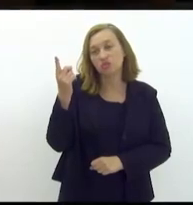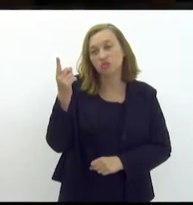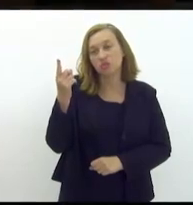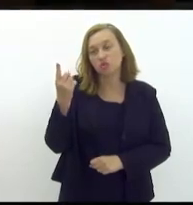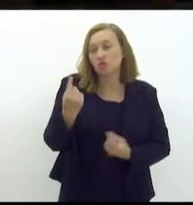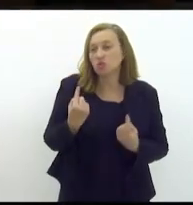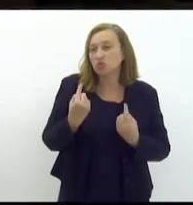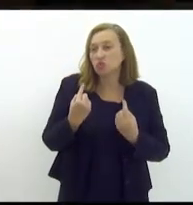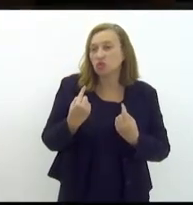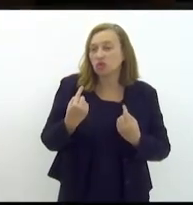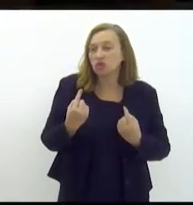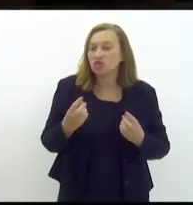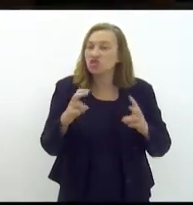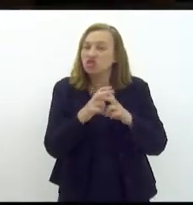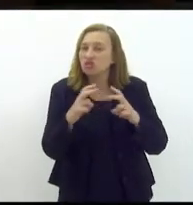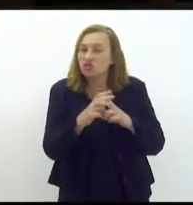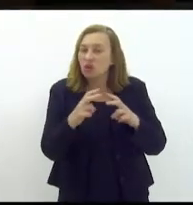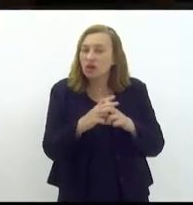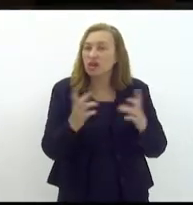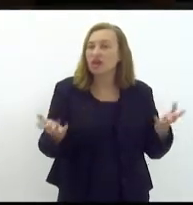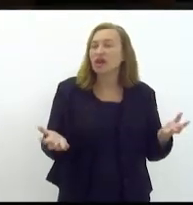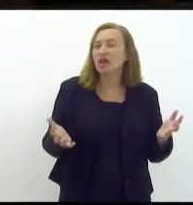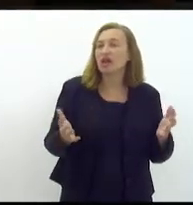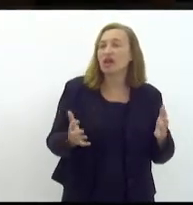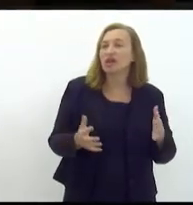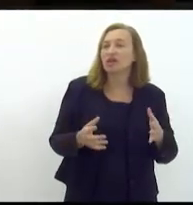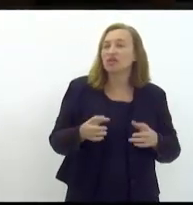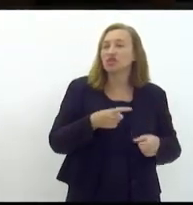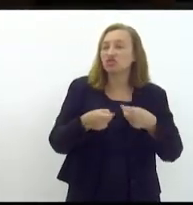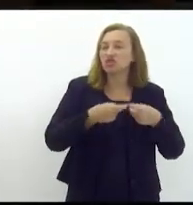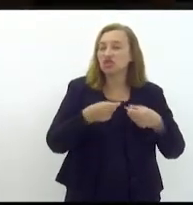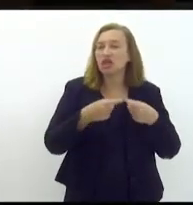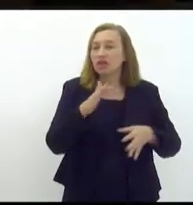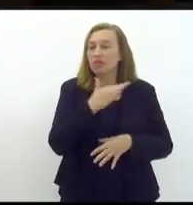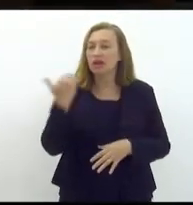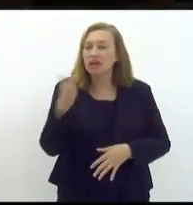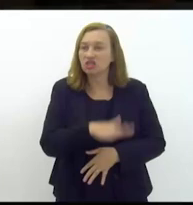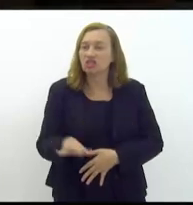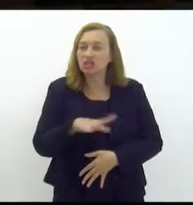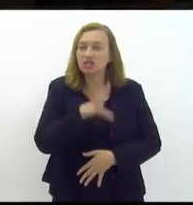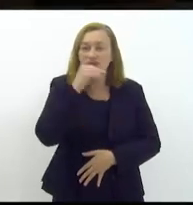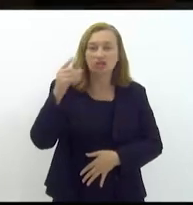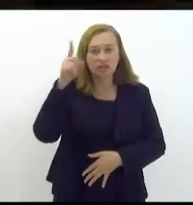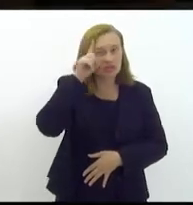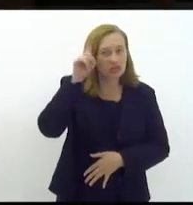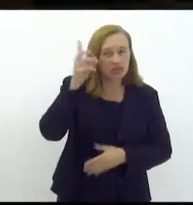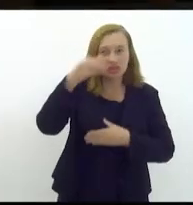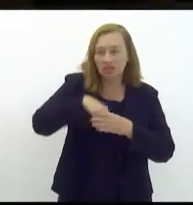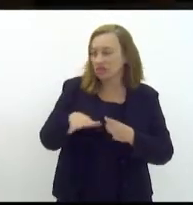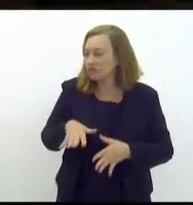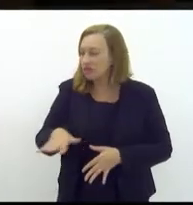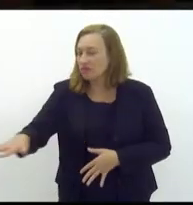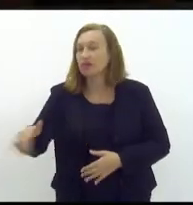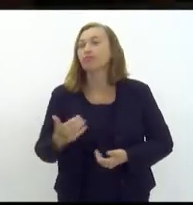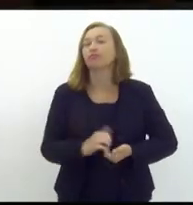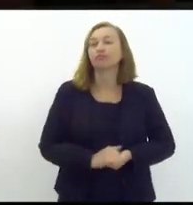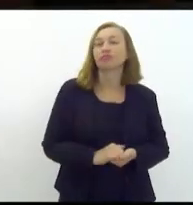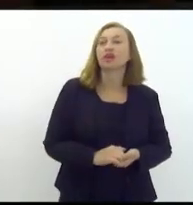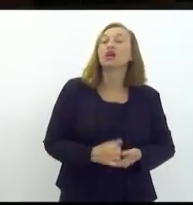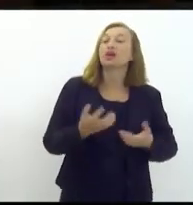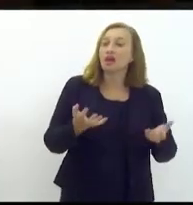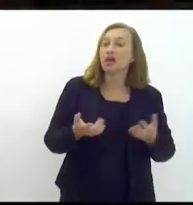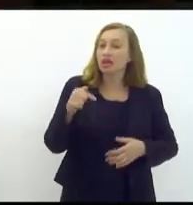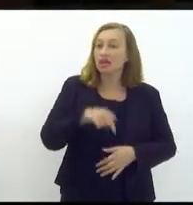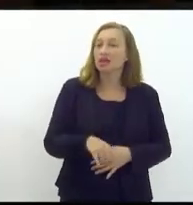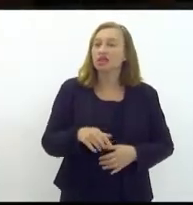confronto da guerra que mata as nossas crianças e adolescentes todos os dias dentro das favelas e periferias então quero